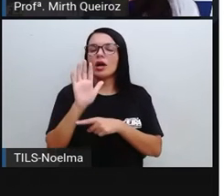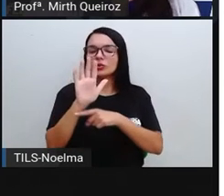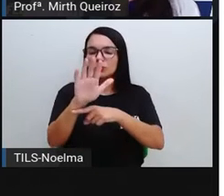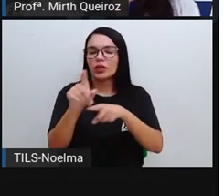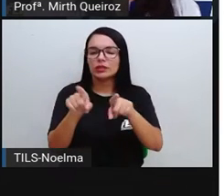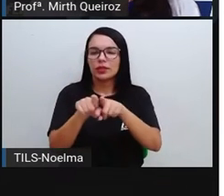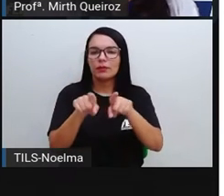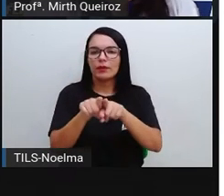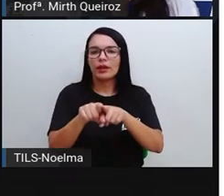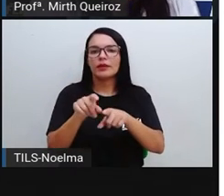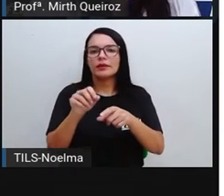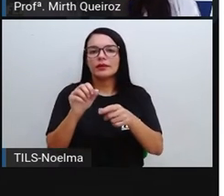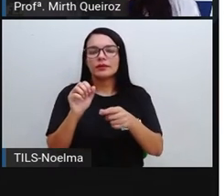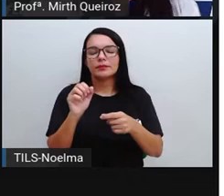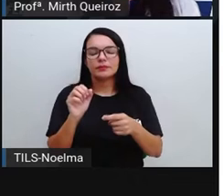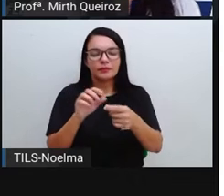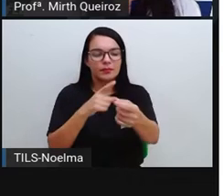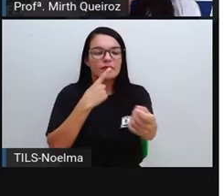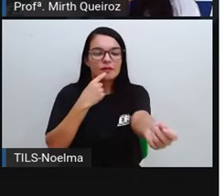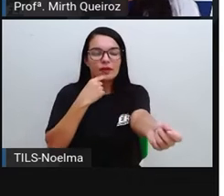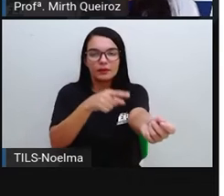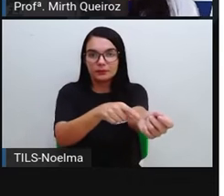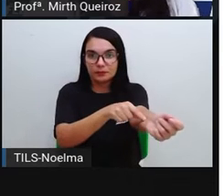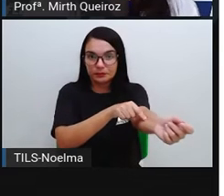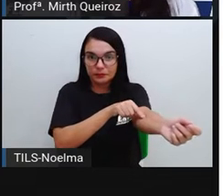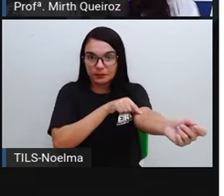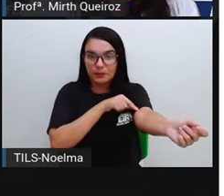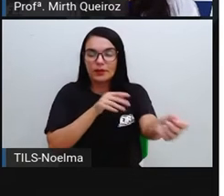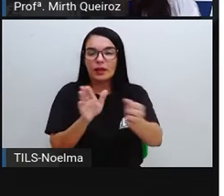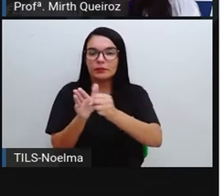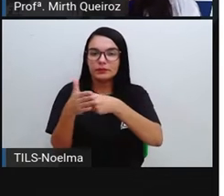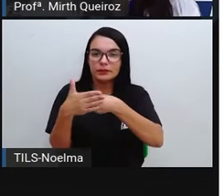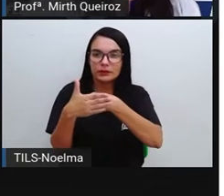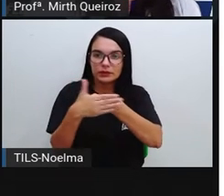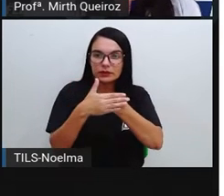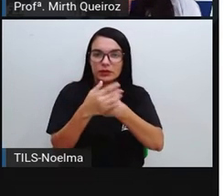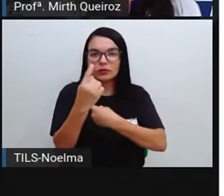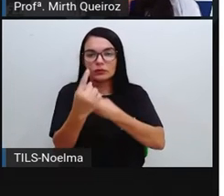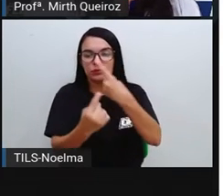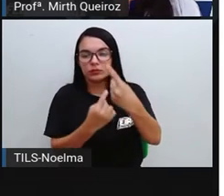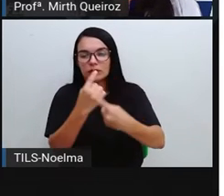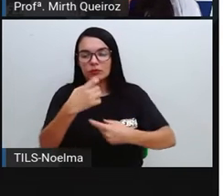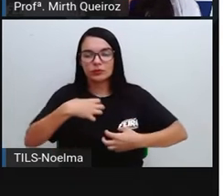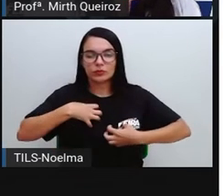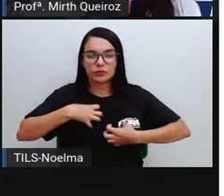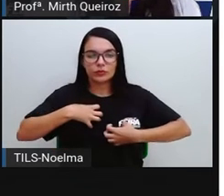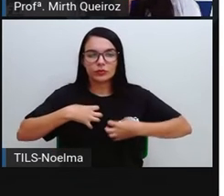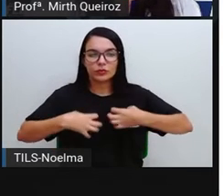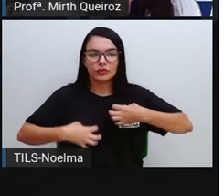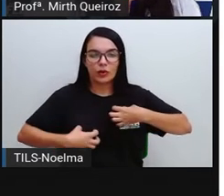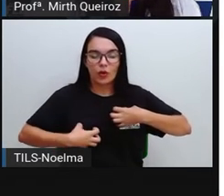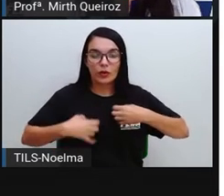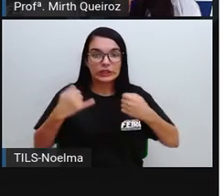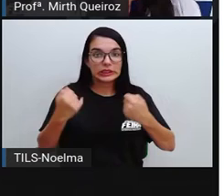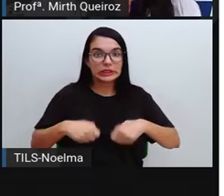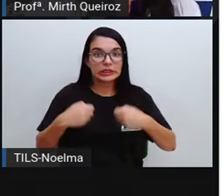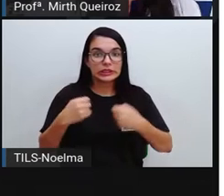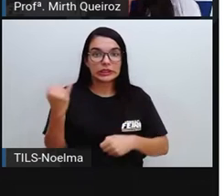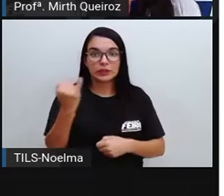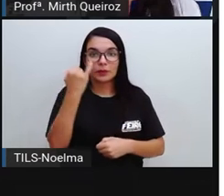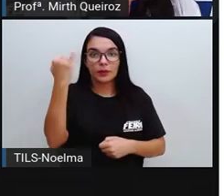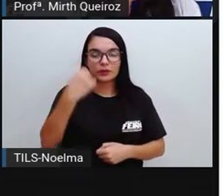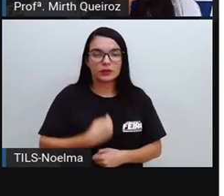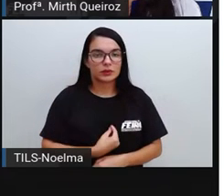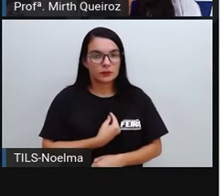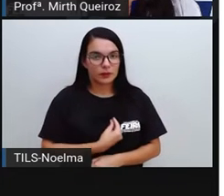no transporte de algumas substâncias Ela ajuda também na proteção De alguns órgãos que são vitais Também para a